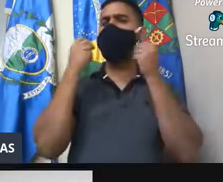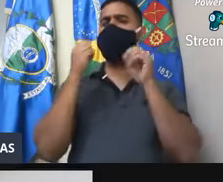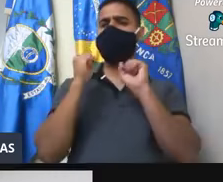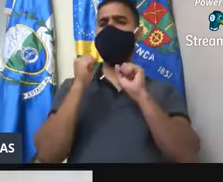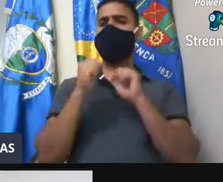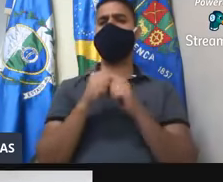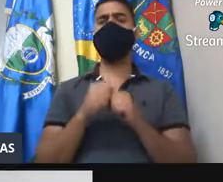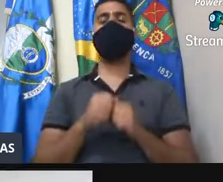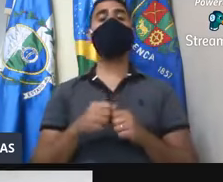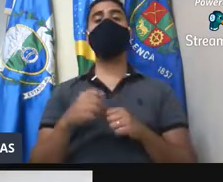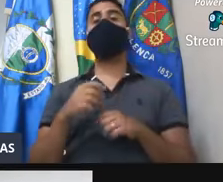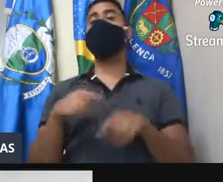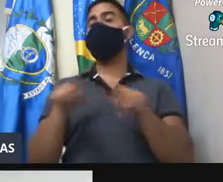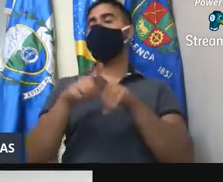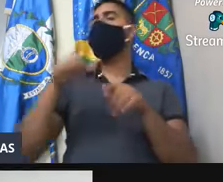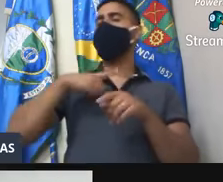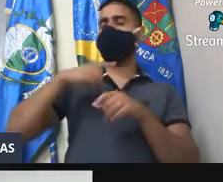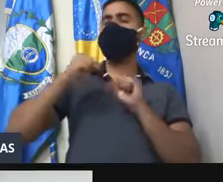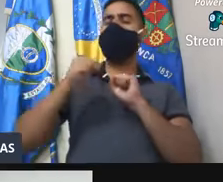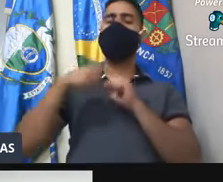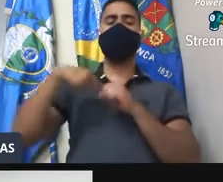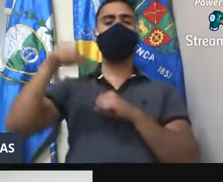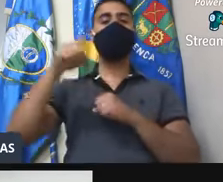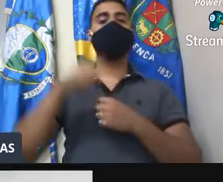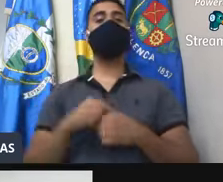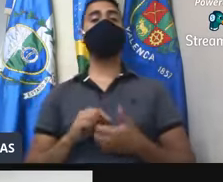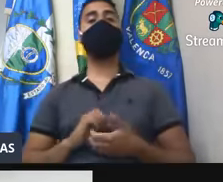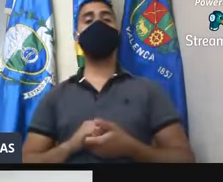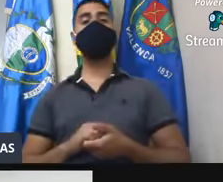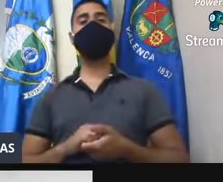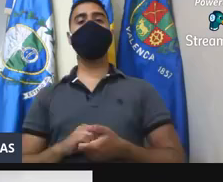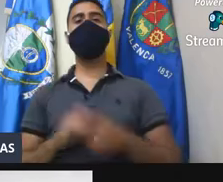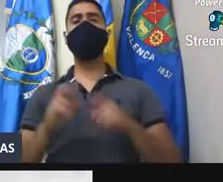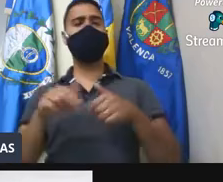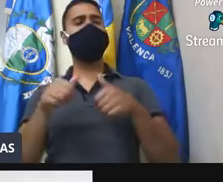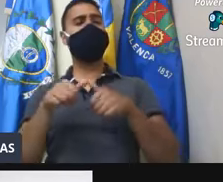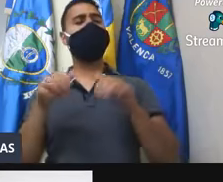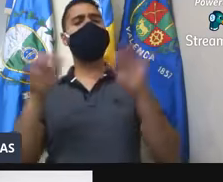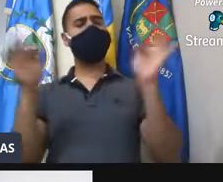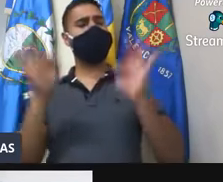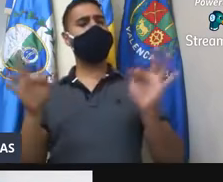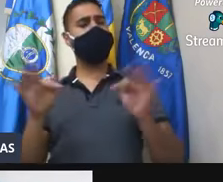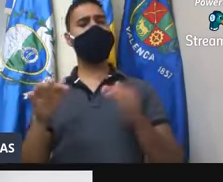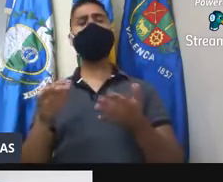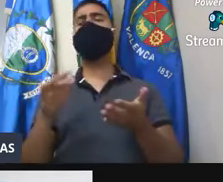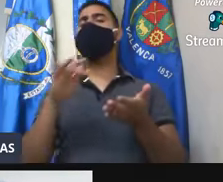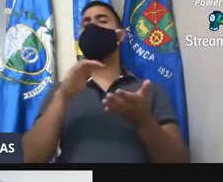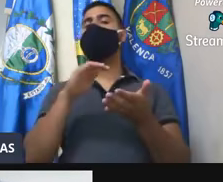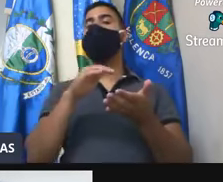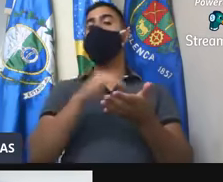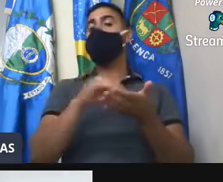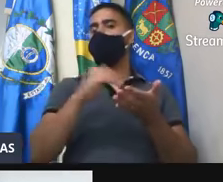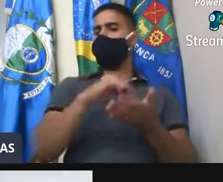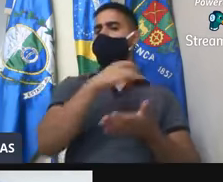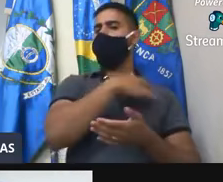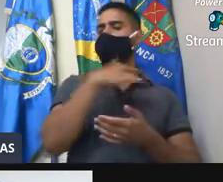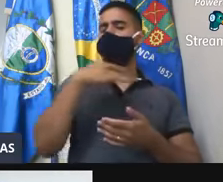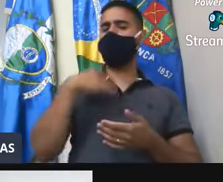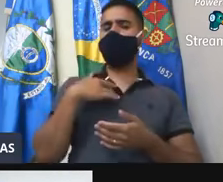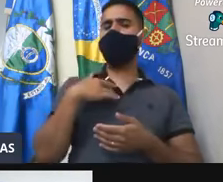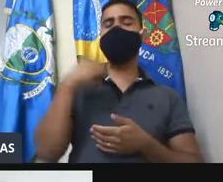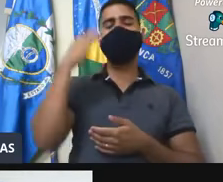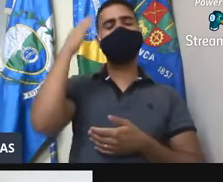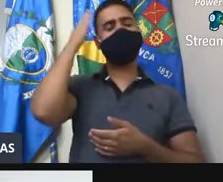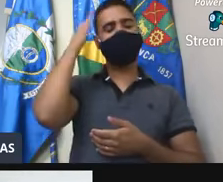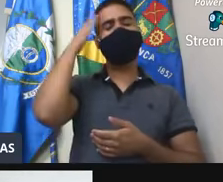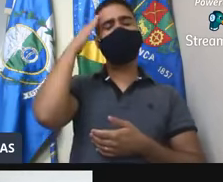pairar de novo lá no nossa UBS, e a gente fica muito feliz aí da secretária de saúde ter tido